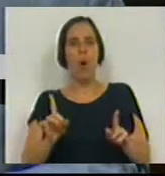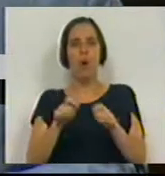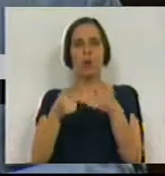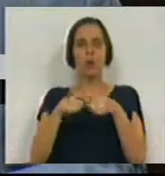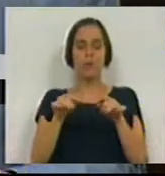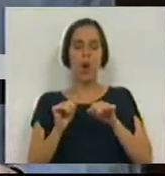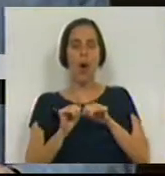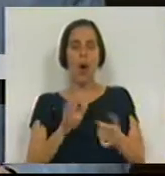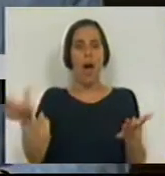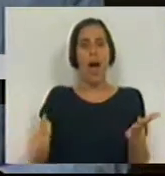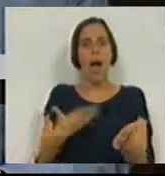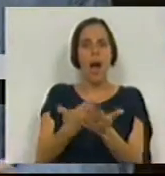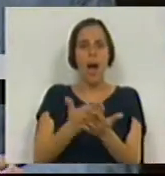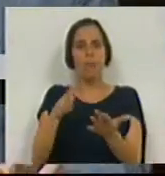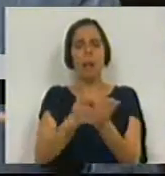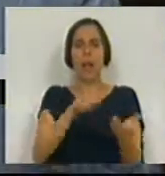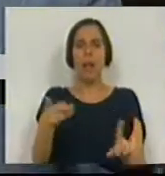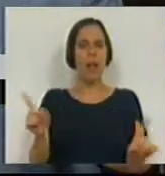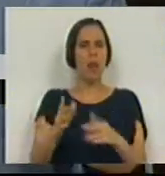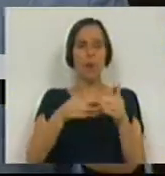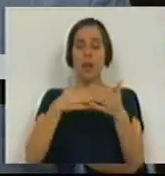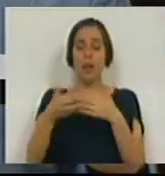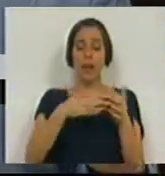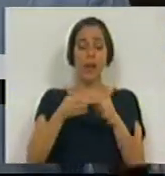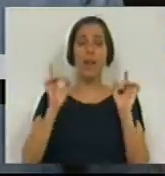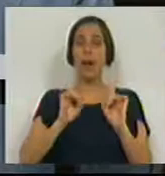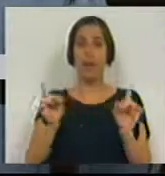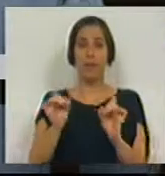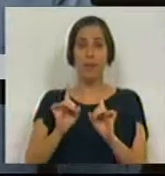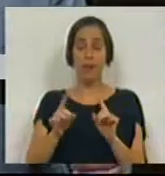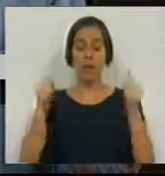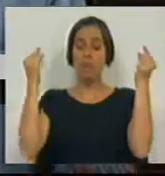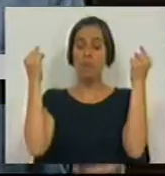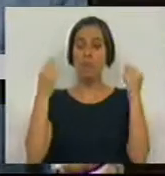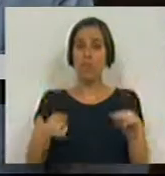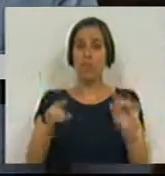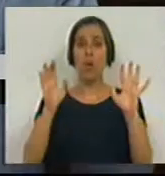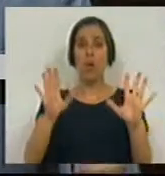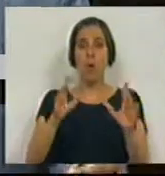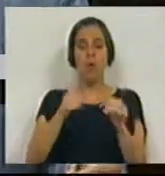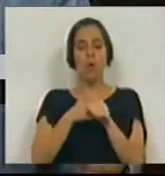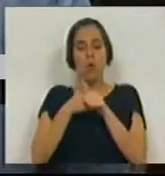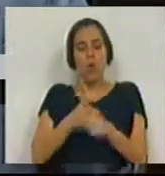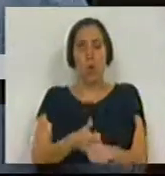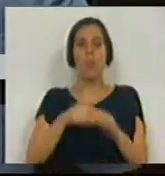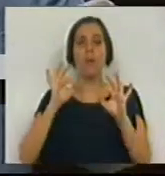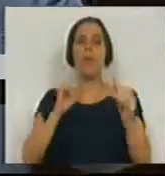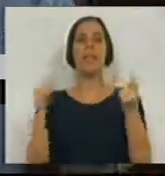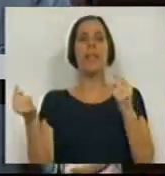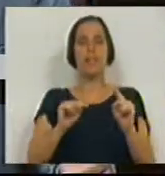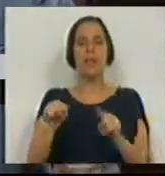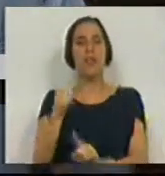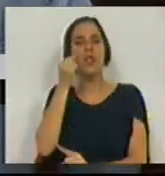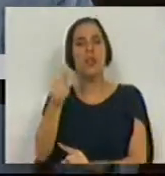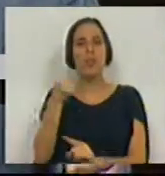partidos da oposição apresentarem propostas de alteração. Não tem nada a ver com isso. Tem a ver apenas e só com o cumprimento do debate em